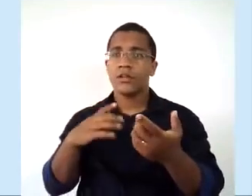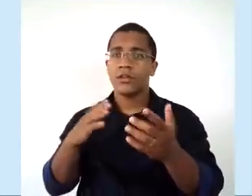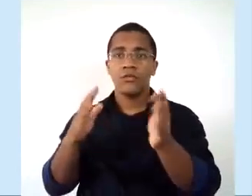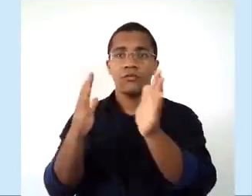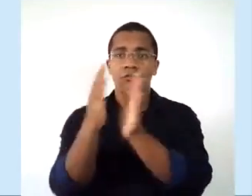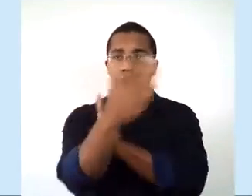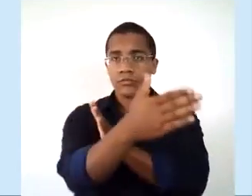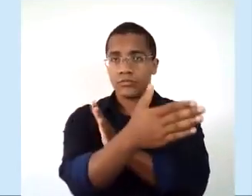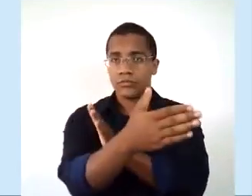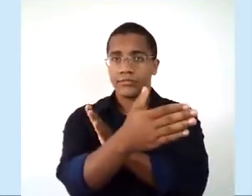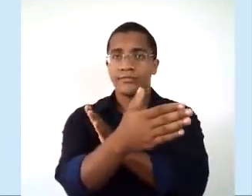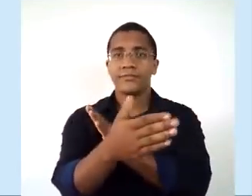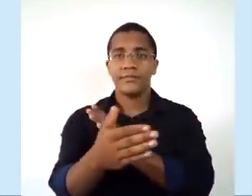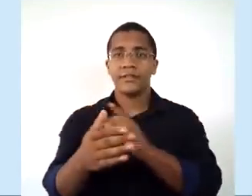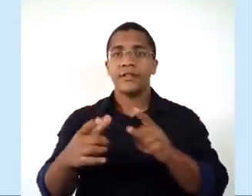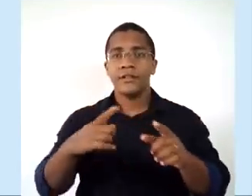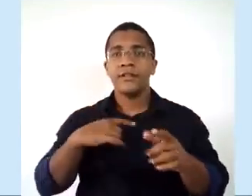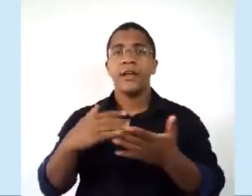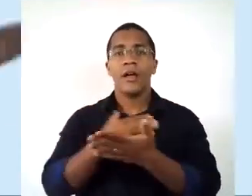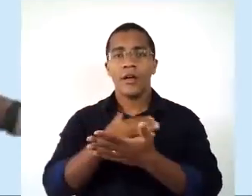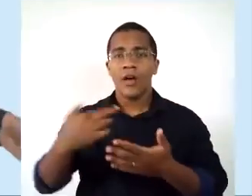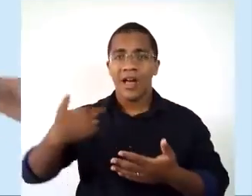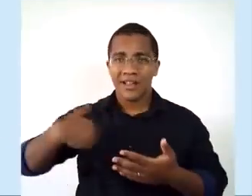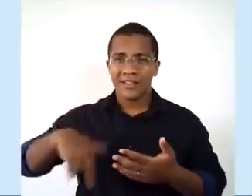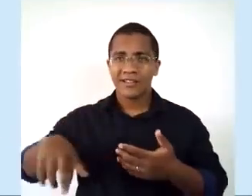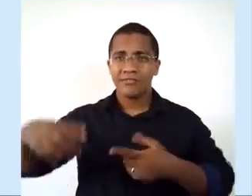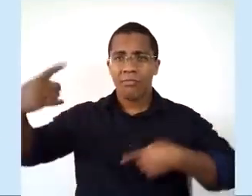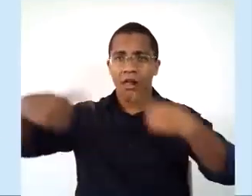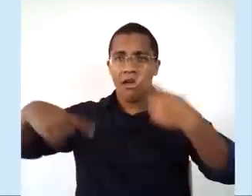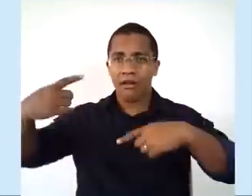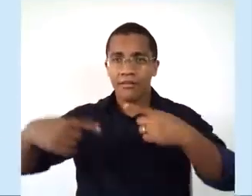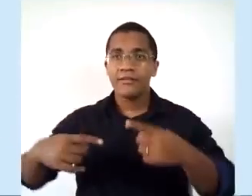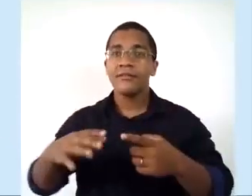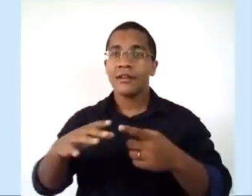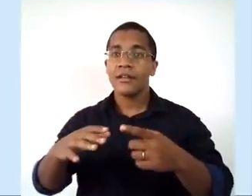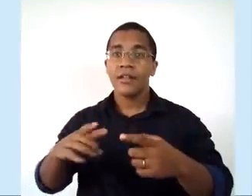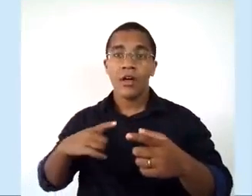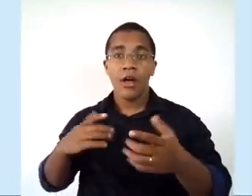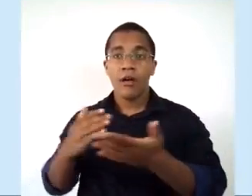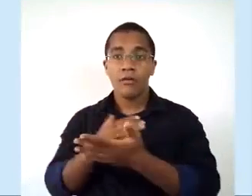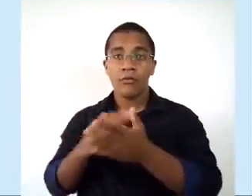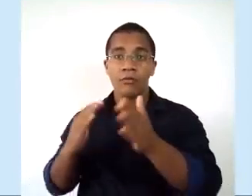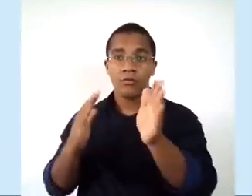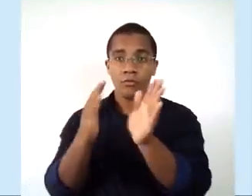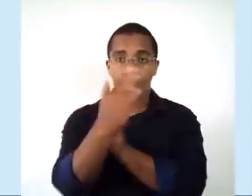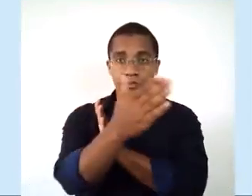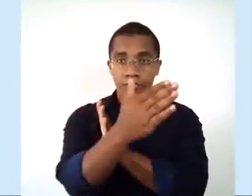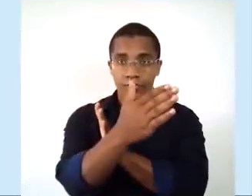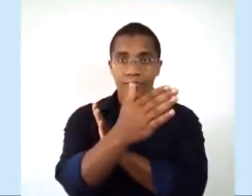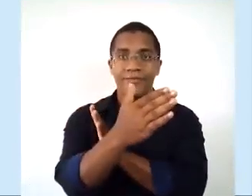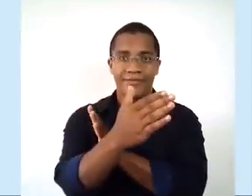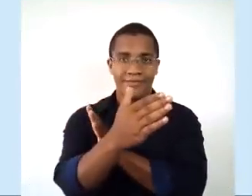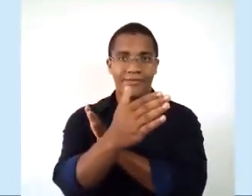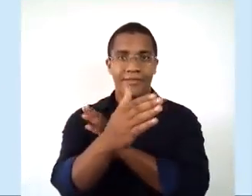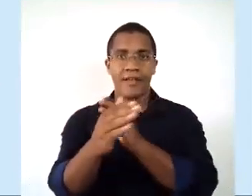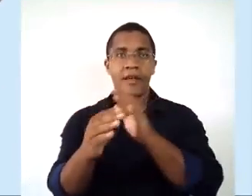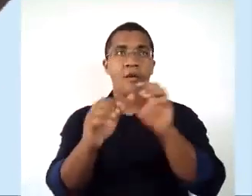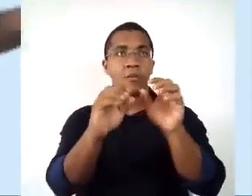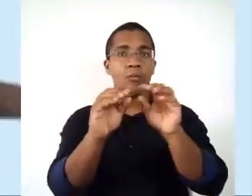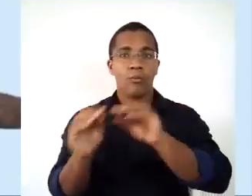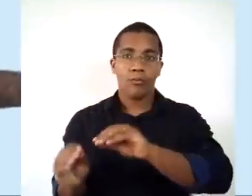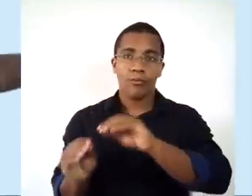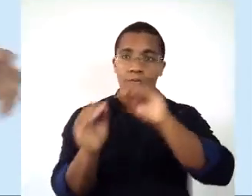religiosa muito grande também, os protestantes indo para a América do Norte. Então, eles estavam saindo, eles estavam no êxodo, certo?